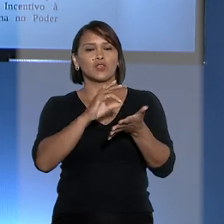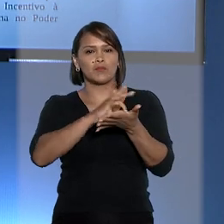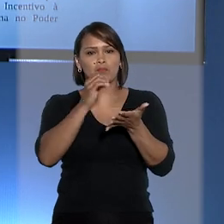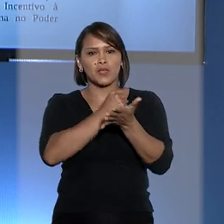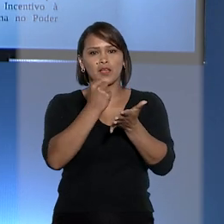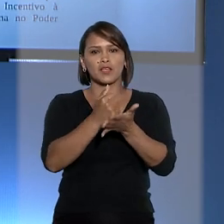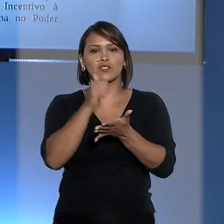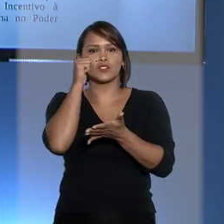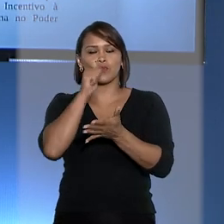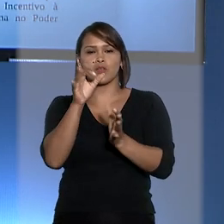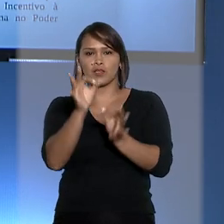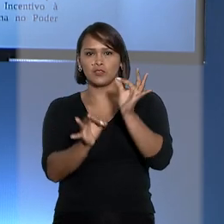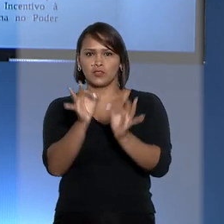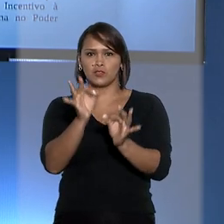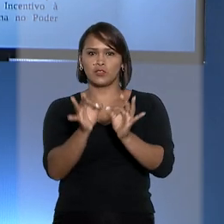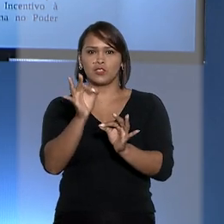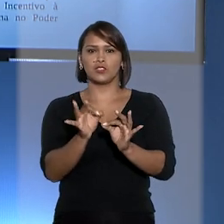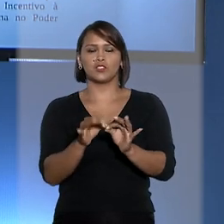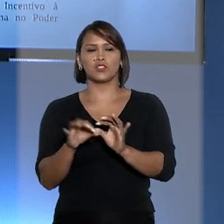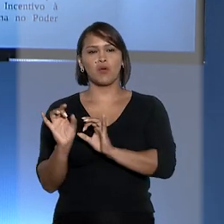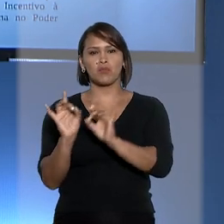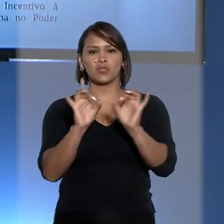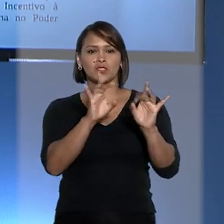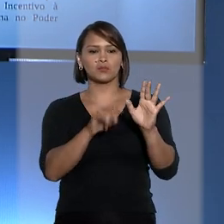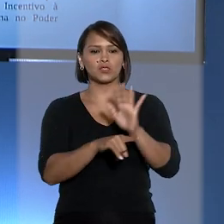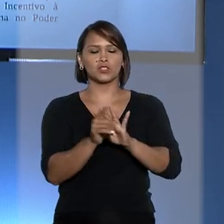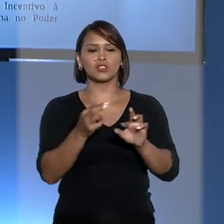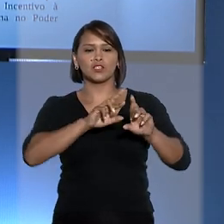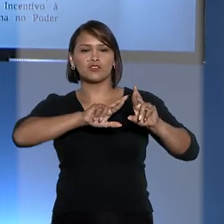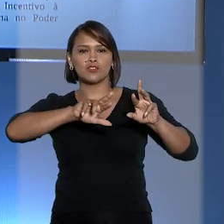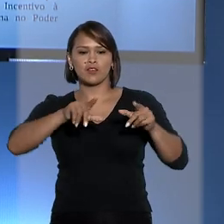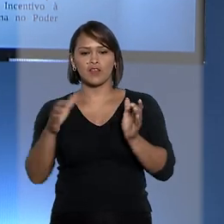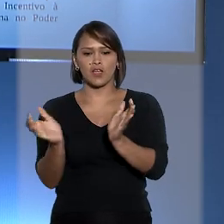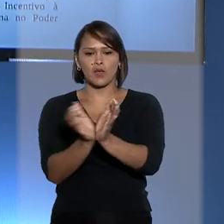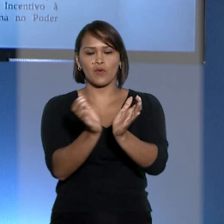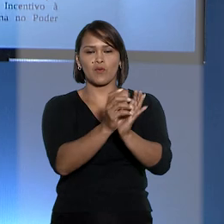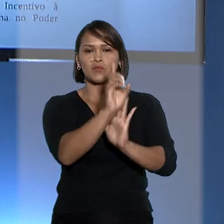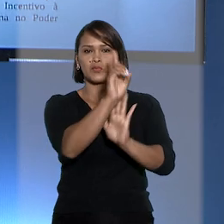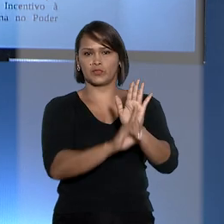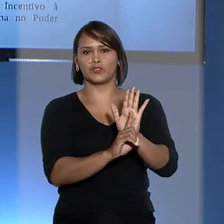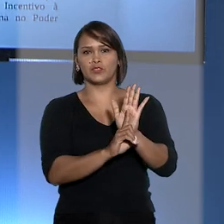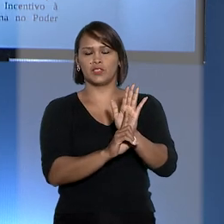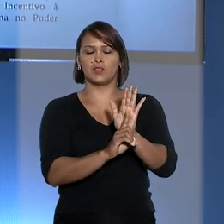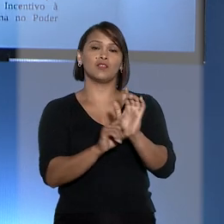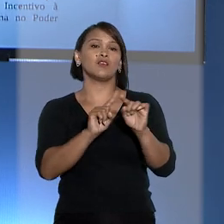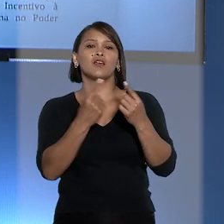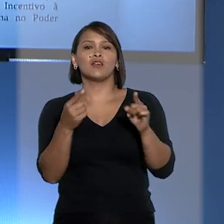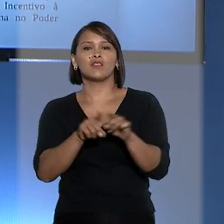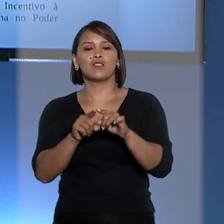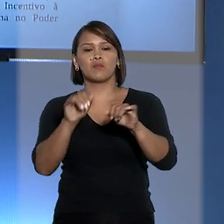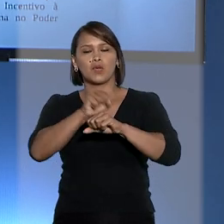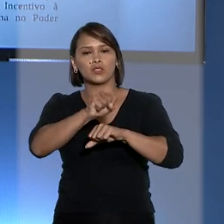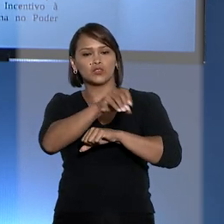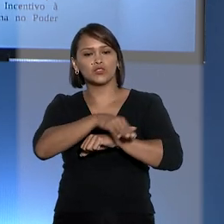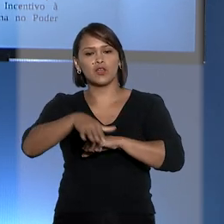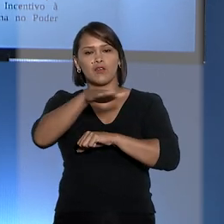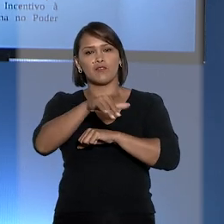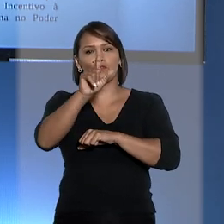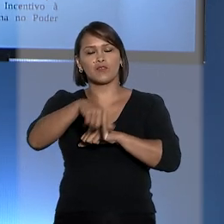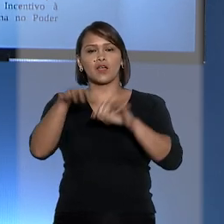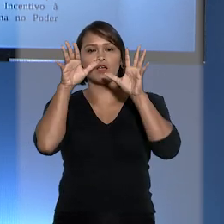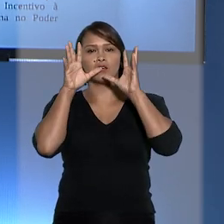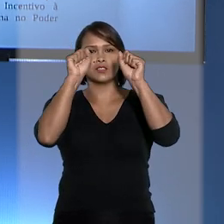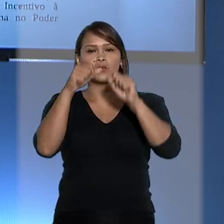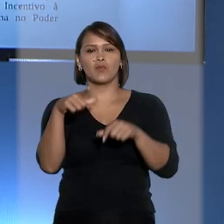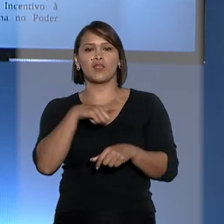cadastramento de mulheres juristas com expertise nas diferentes áreas do direito. Além de divulgá-lo, os